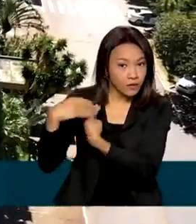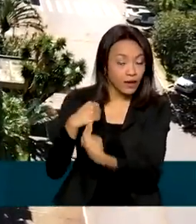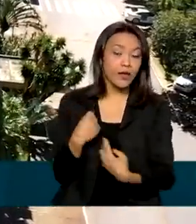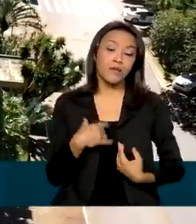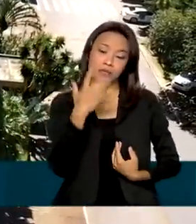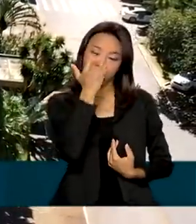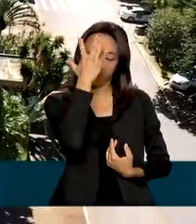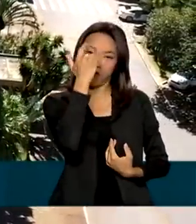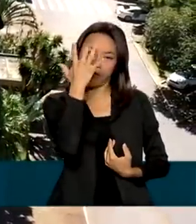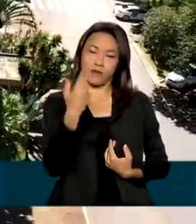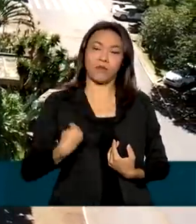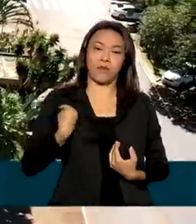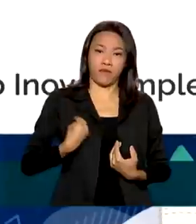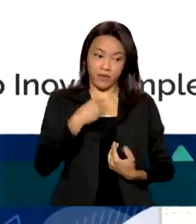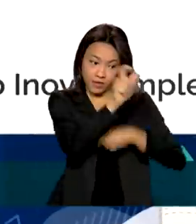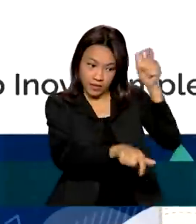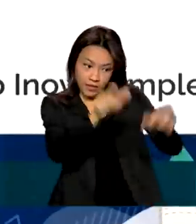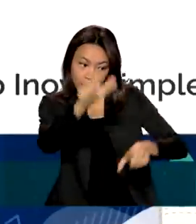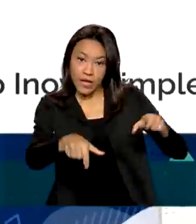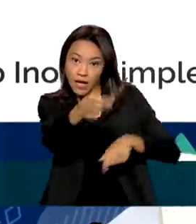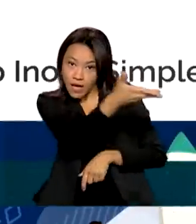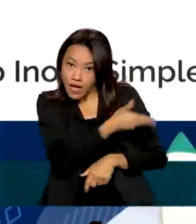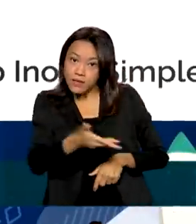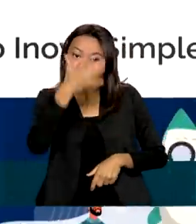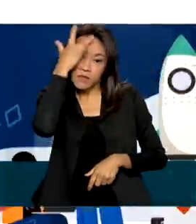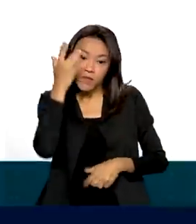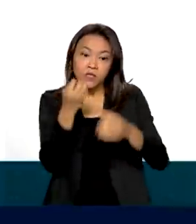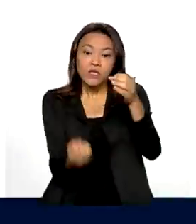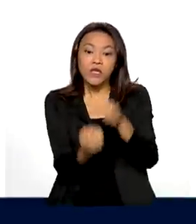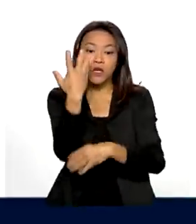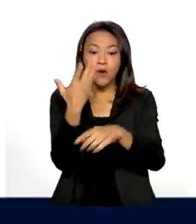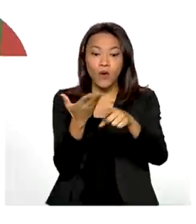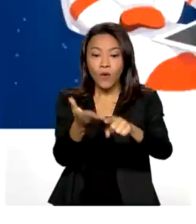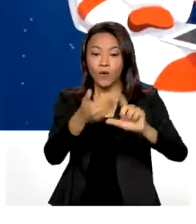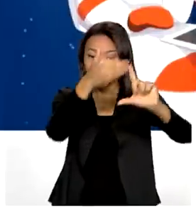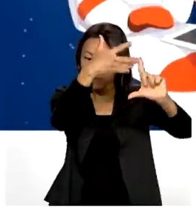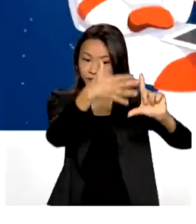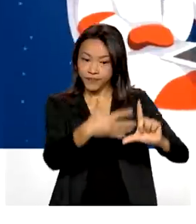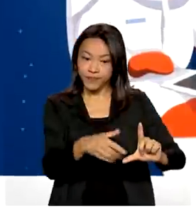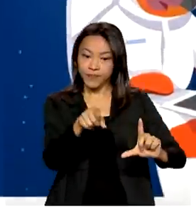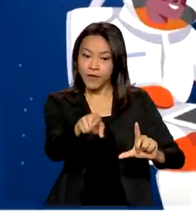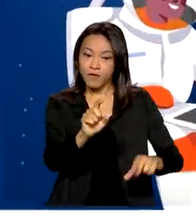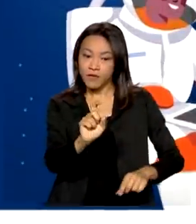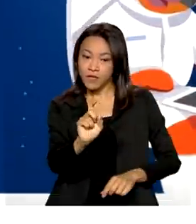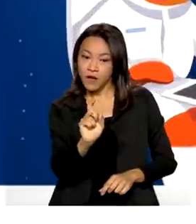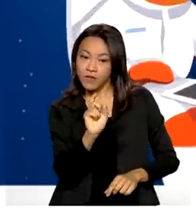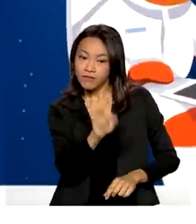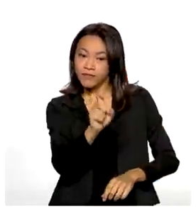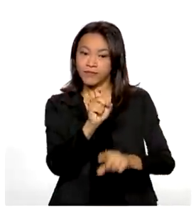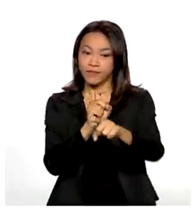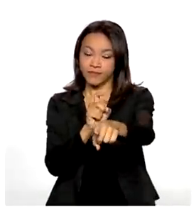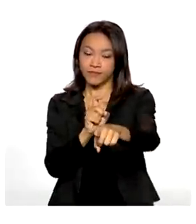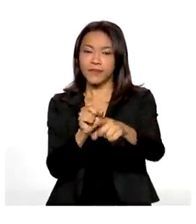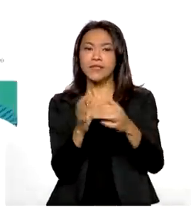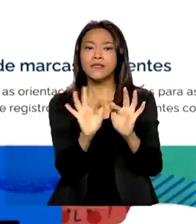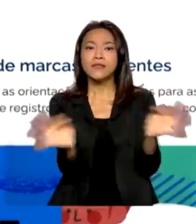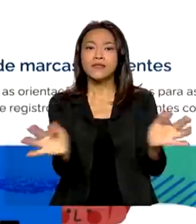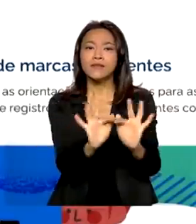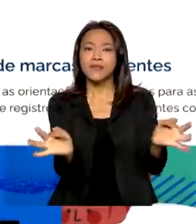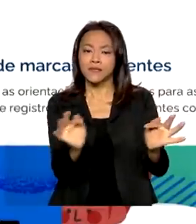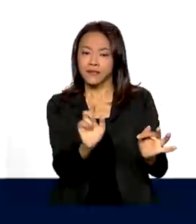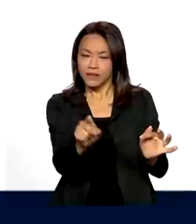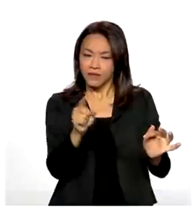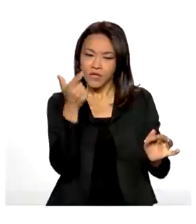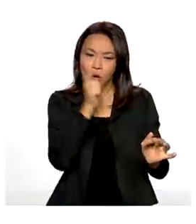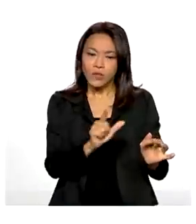empreendedores, o governo federal criou o Inova Simples. Com apenas um acesso na página do programa, é possível abrir